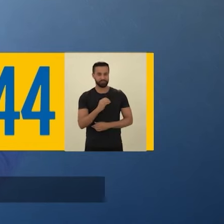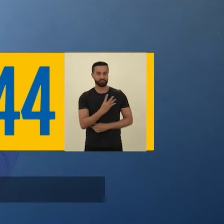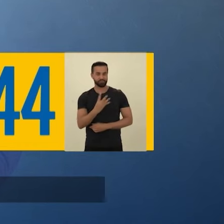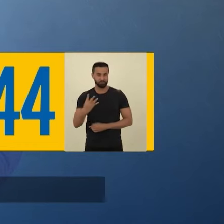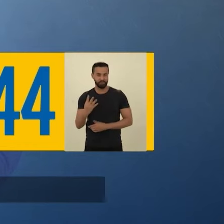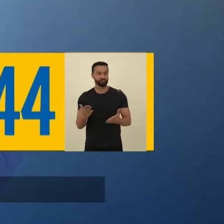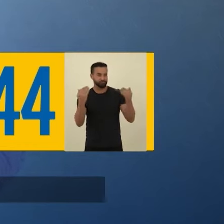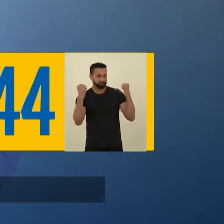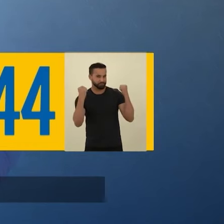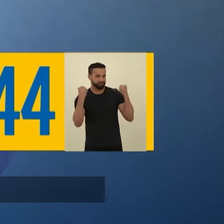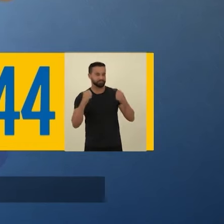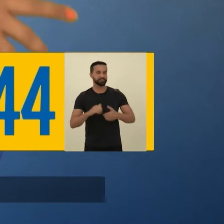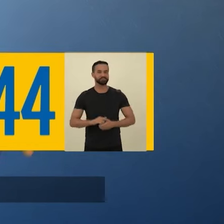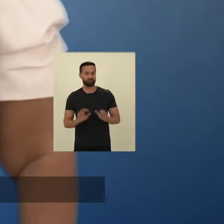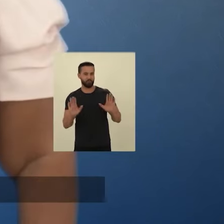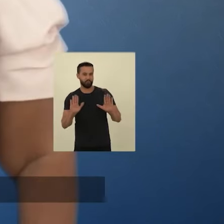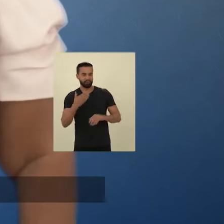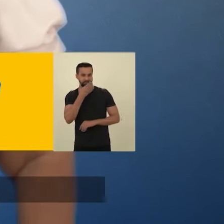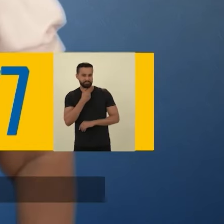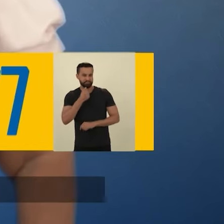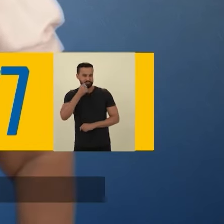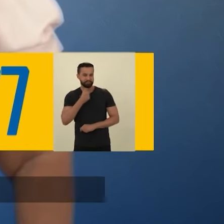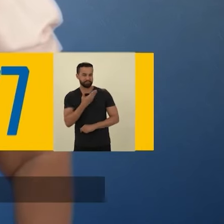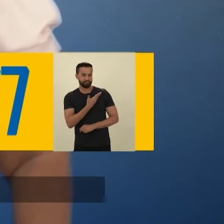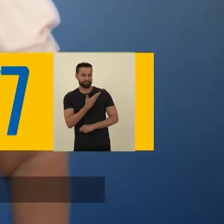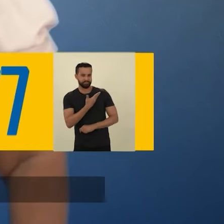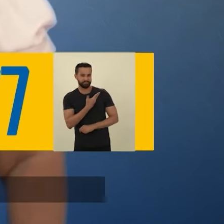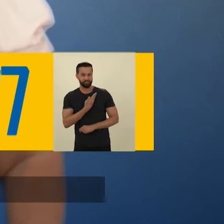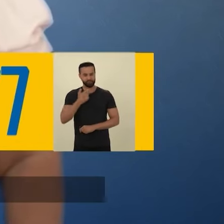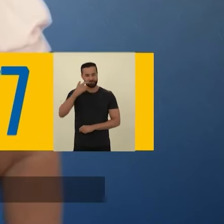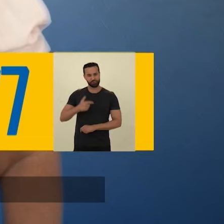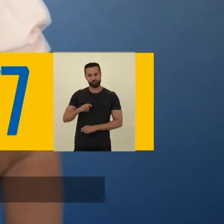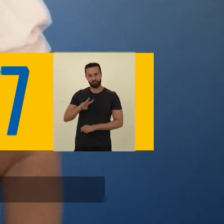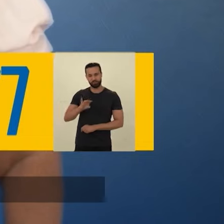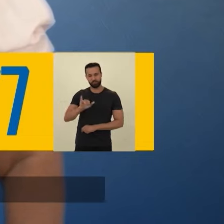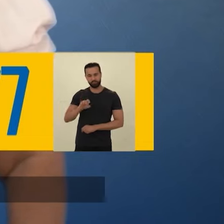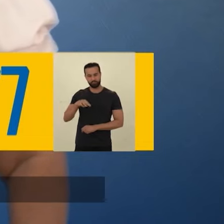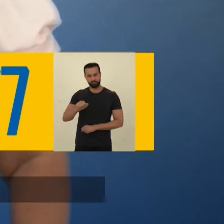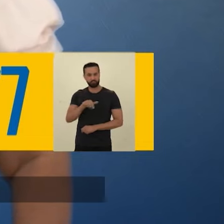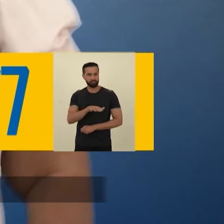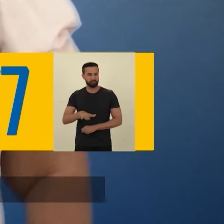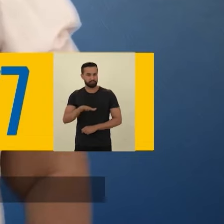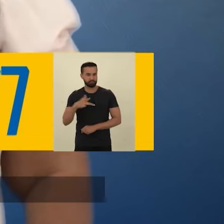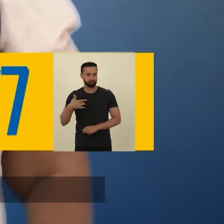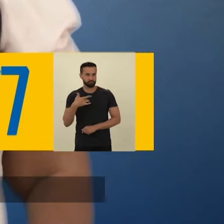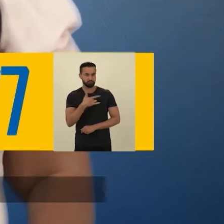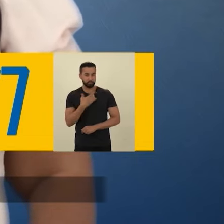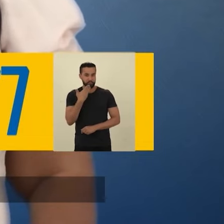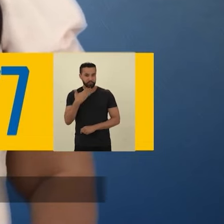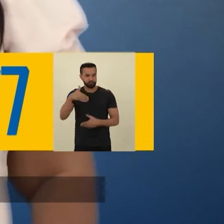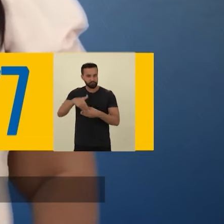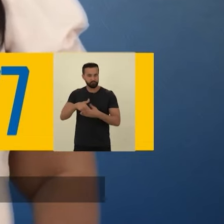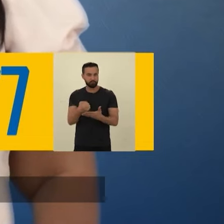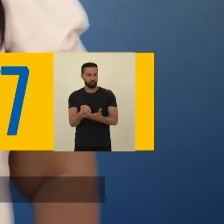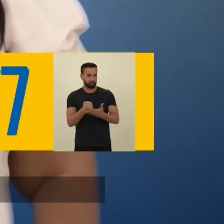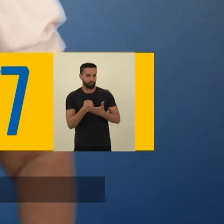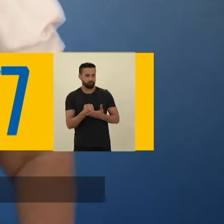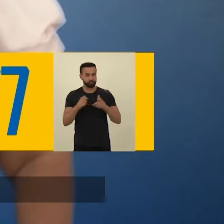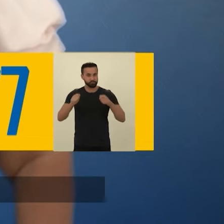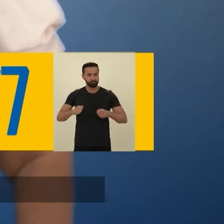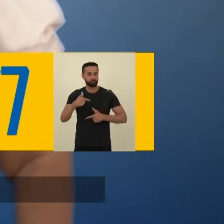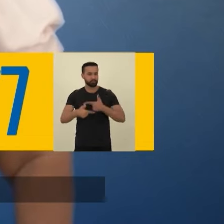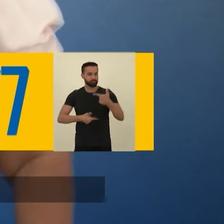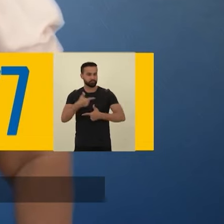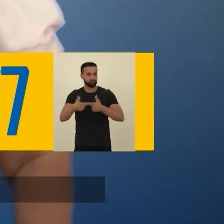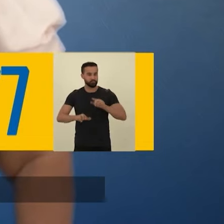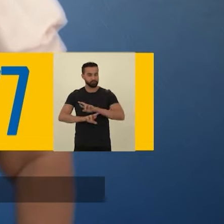10444. Chama! Olá, amigos e amigas. Sou Vilma Gleice da Saúde. Venho pedir o seu voto, o seu apoio,